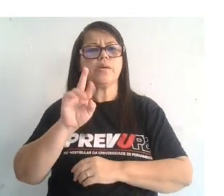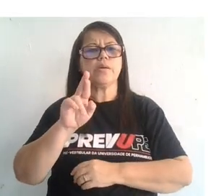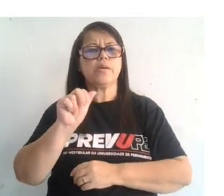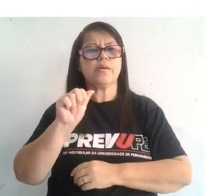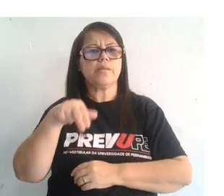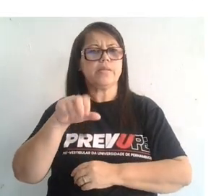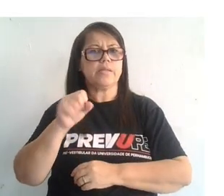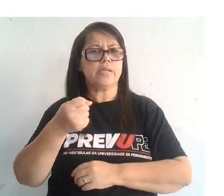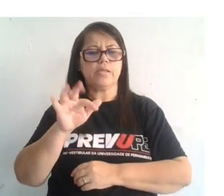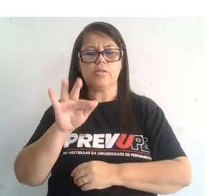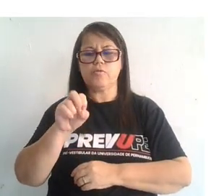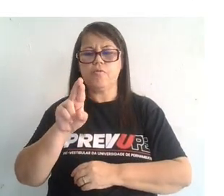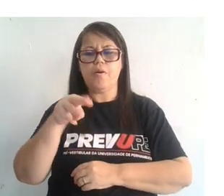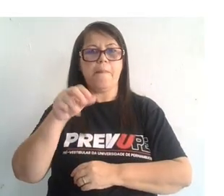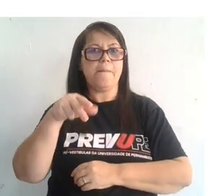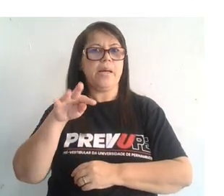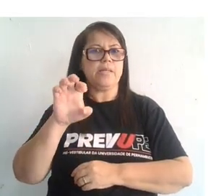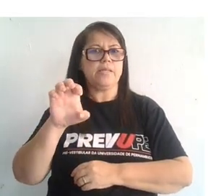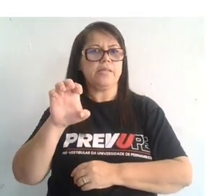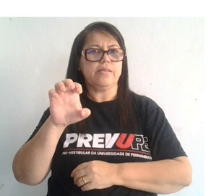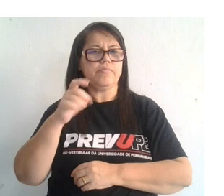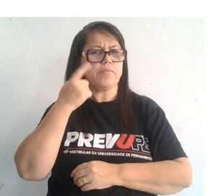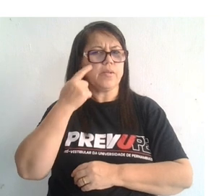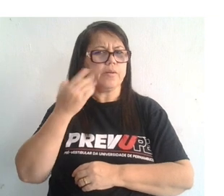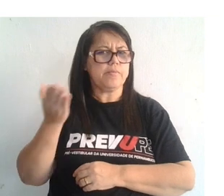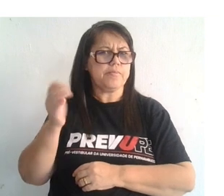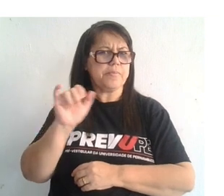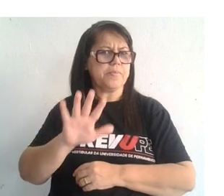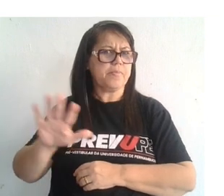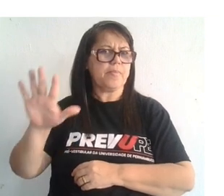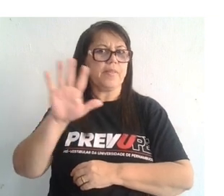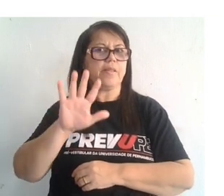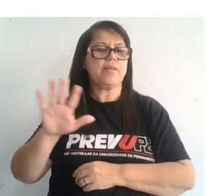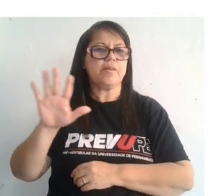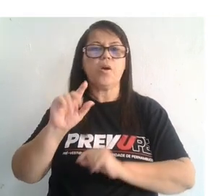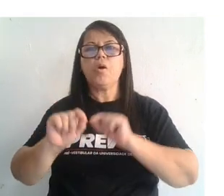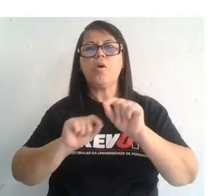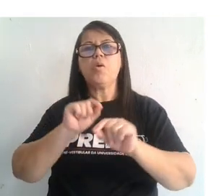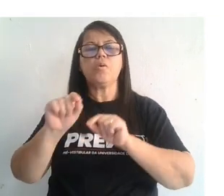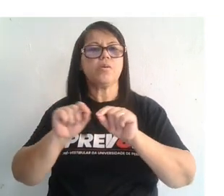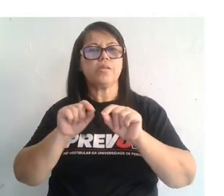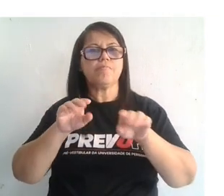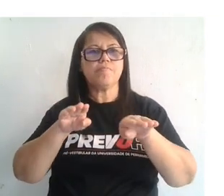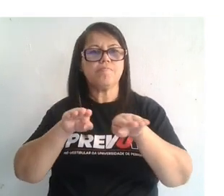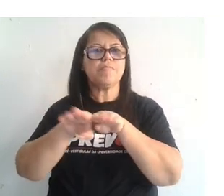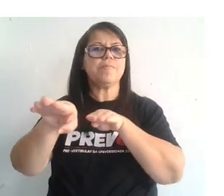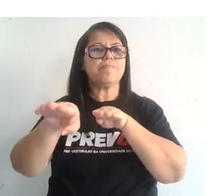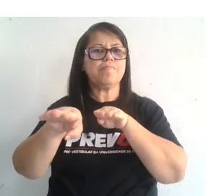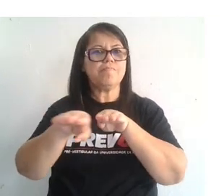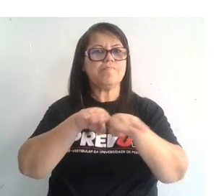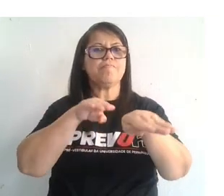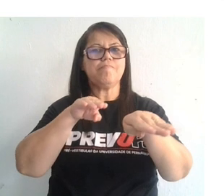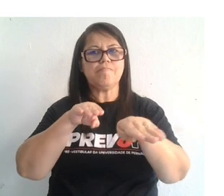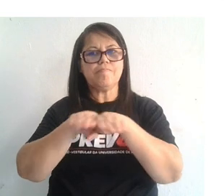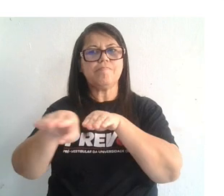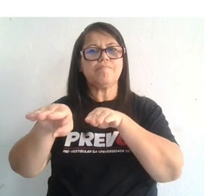imagem. O limite transformante é uma placa desliza lateralmente sobre a outra. Paralelamente. Então,